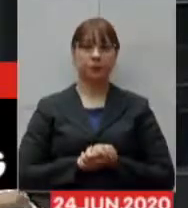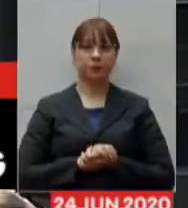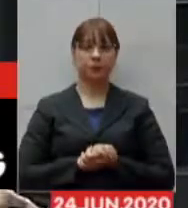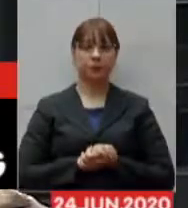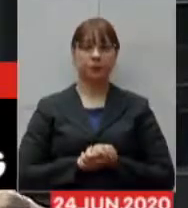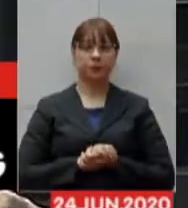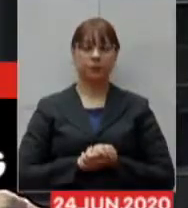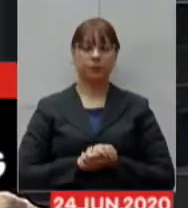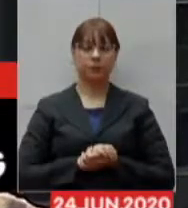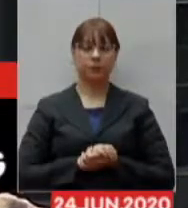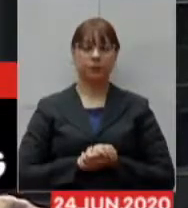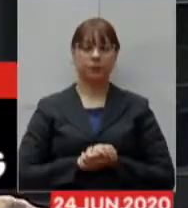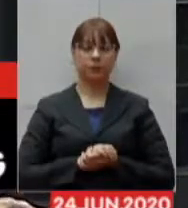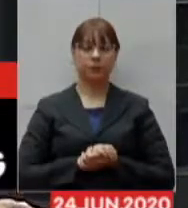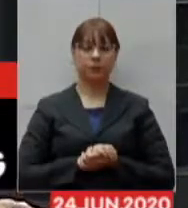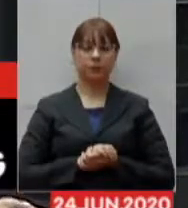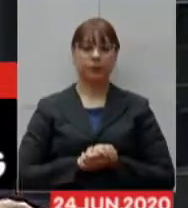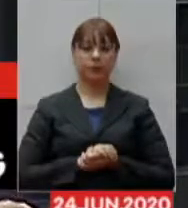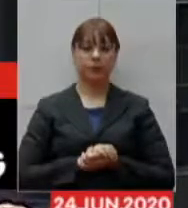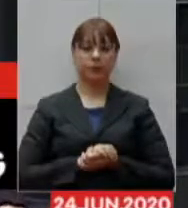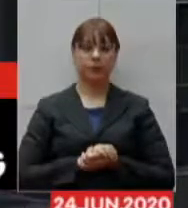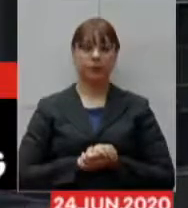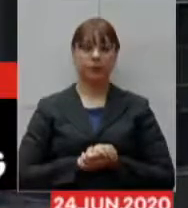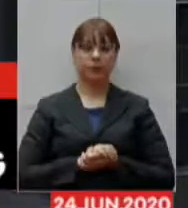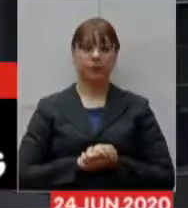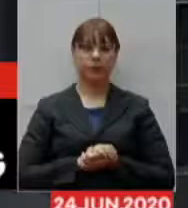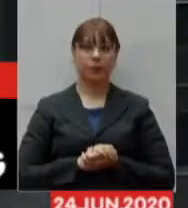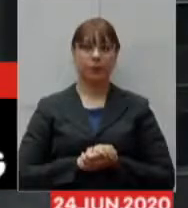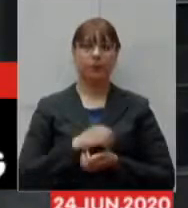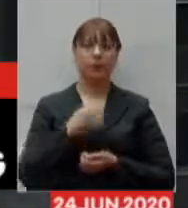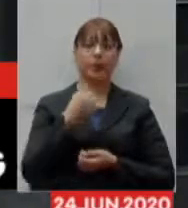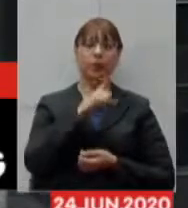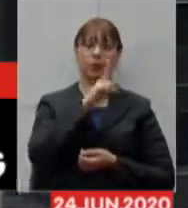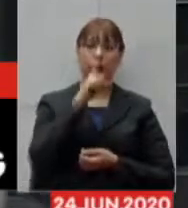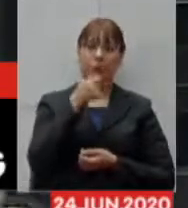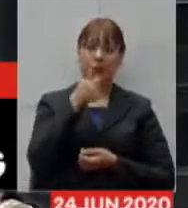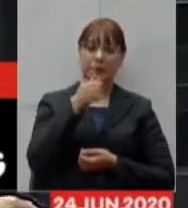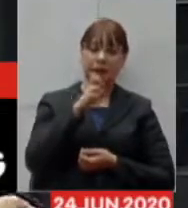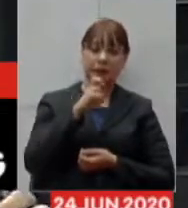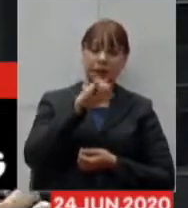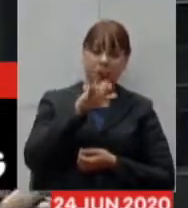Baseado na nova previsão do pico de 15 de julho